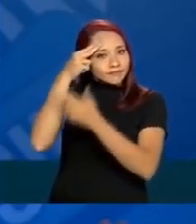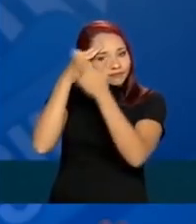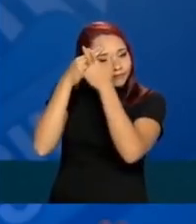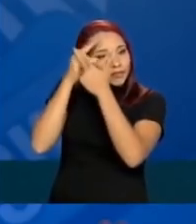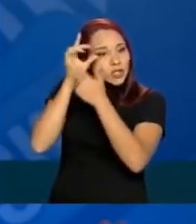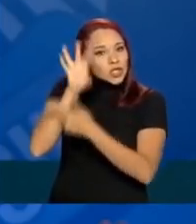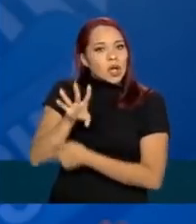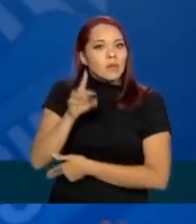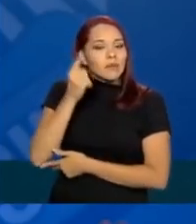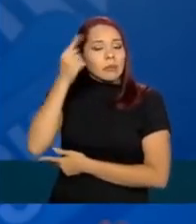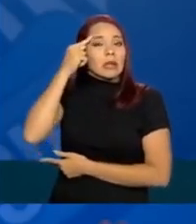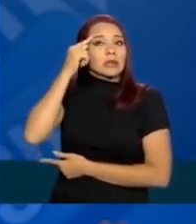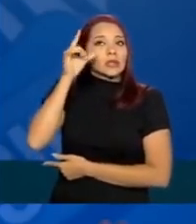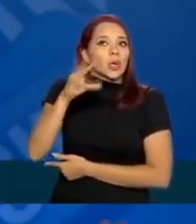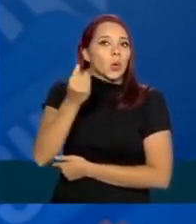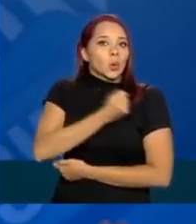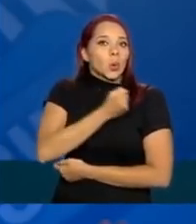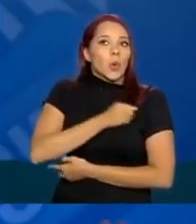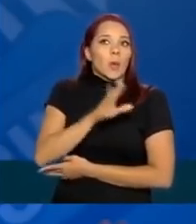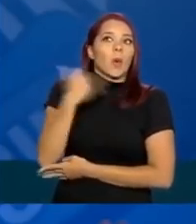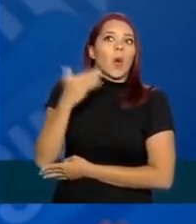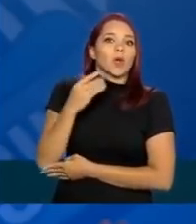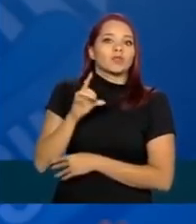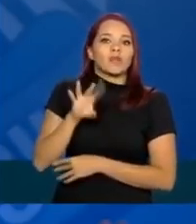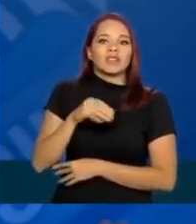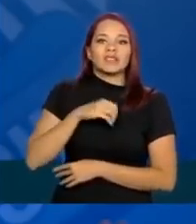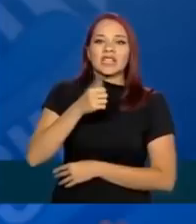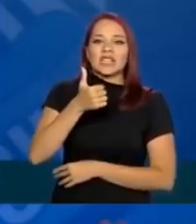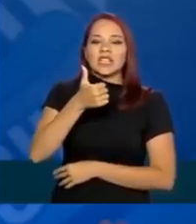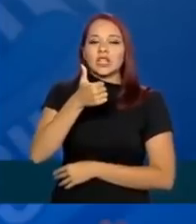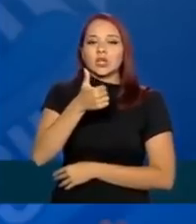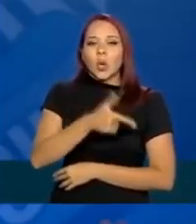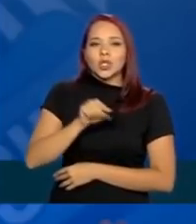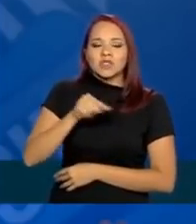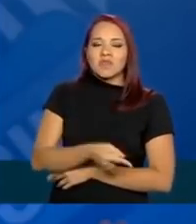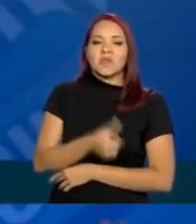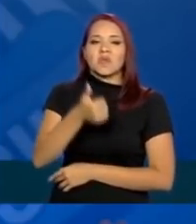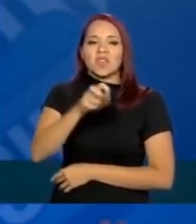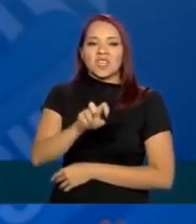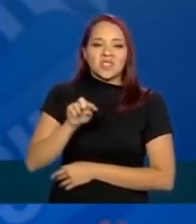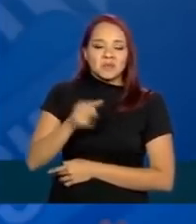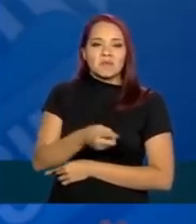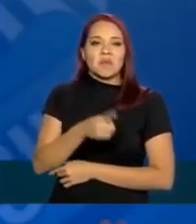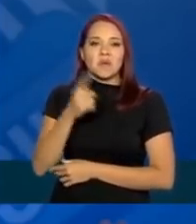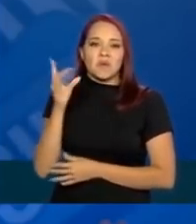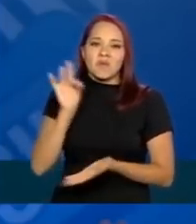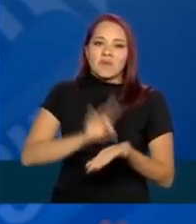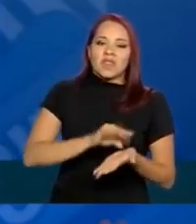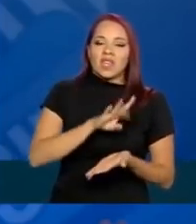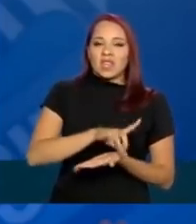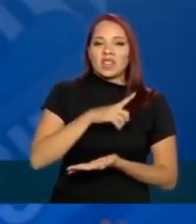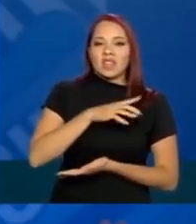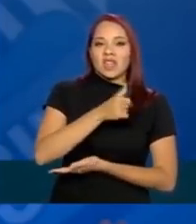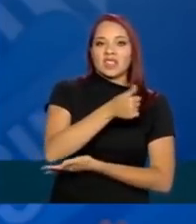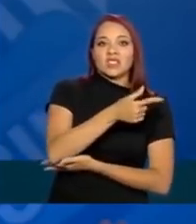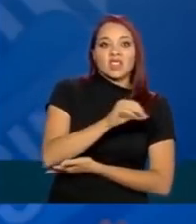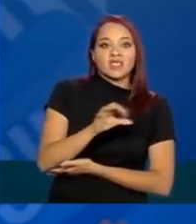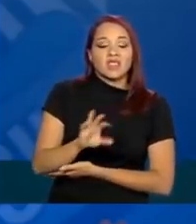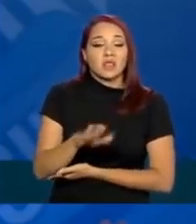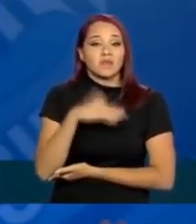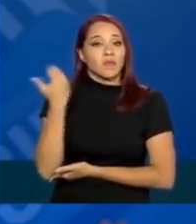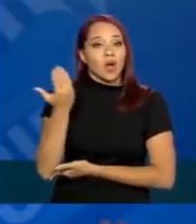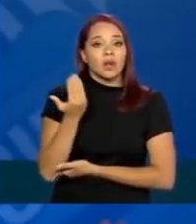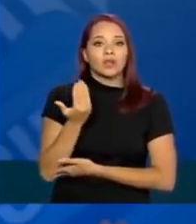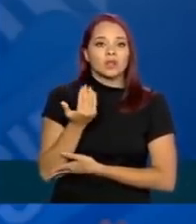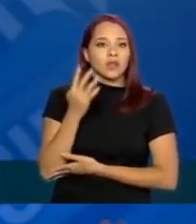número de óbitos. Mas, se a gente fala que fez 12 mil, 15 mil confirmações e tem 700 óbitos, 800